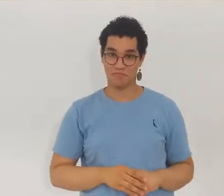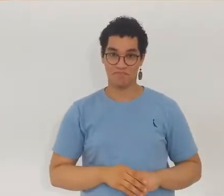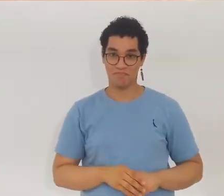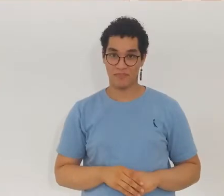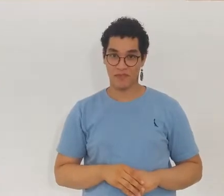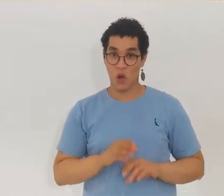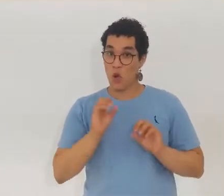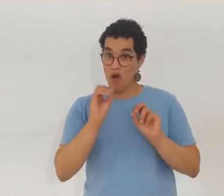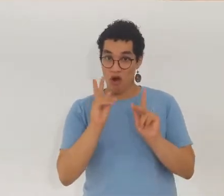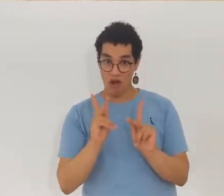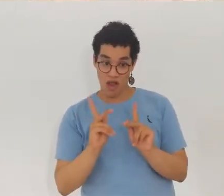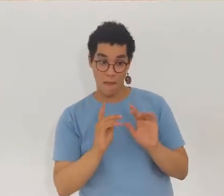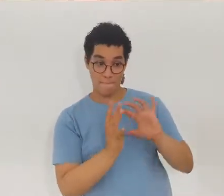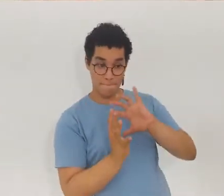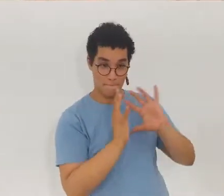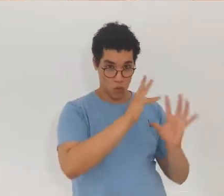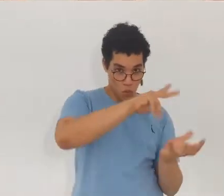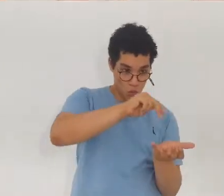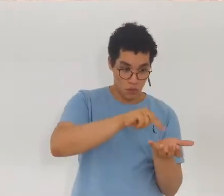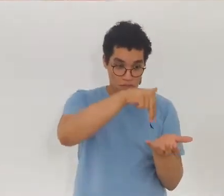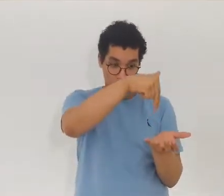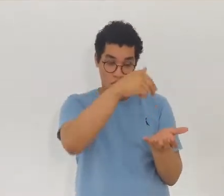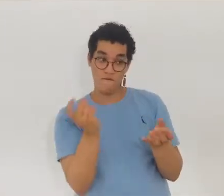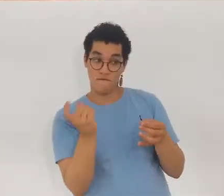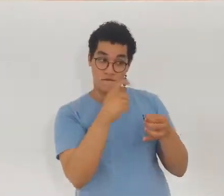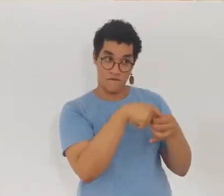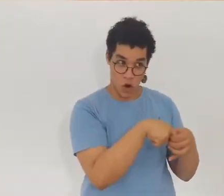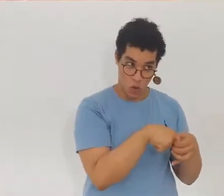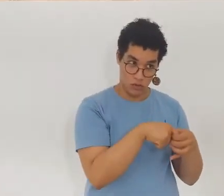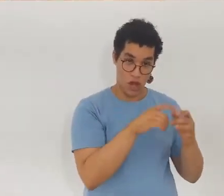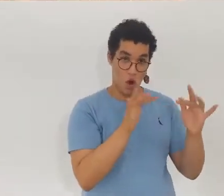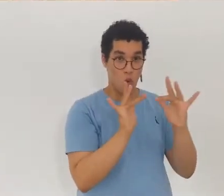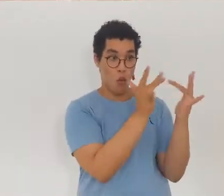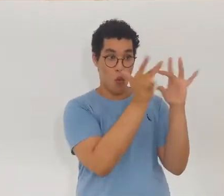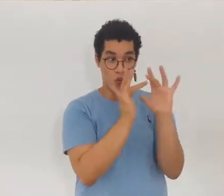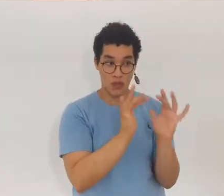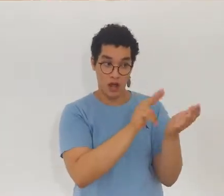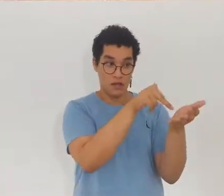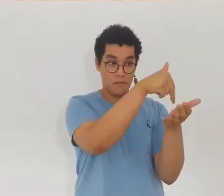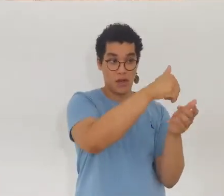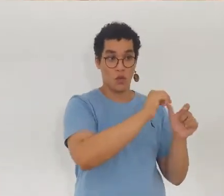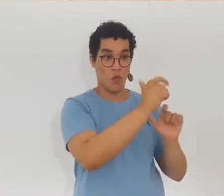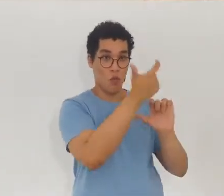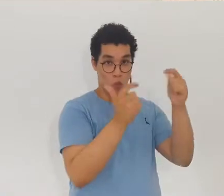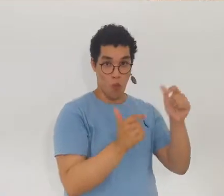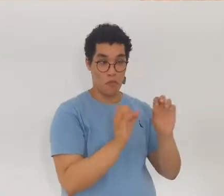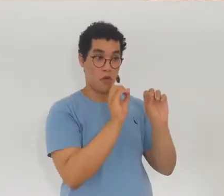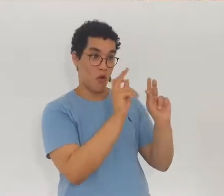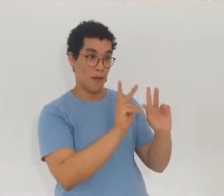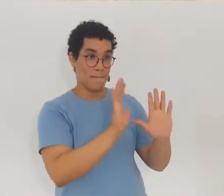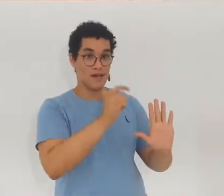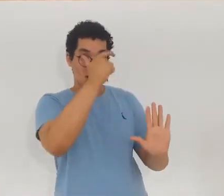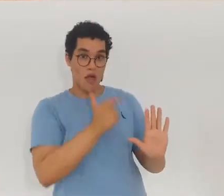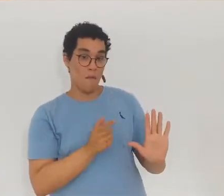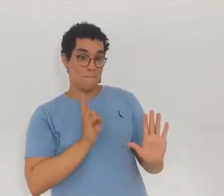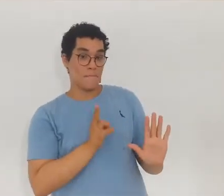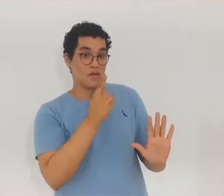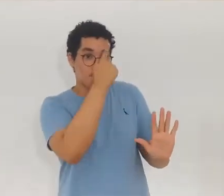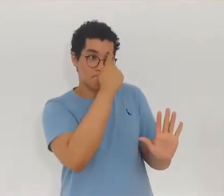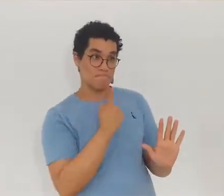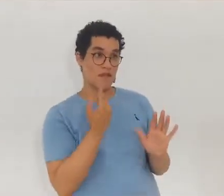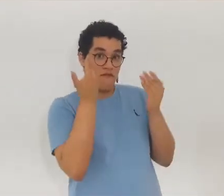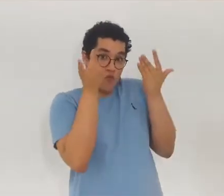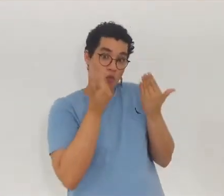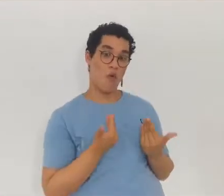Ainda que eu retorne à pátria espiritual e tenha contato com outros tantos Espíritos, eu